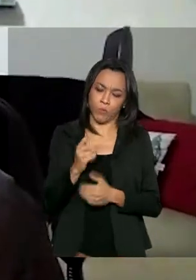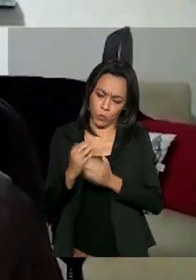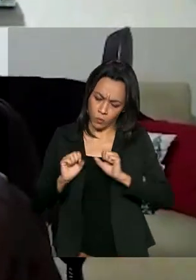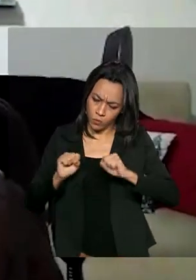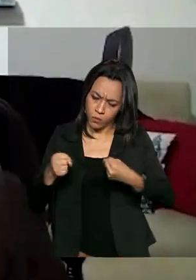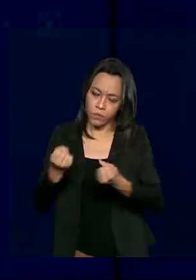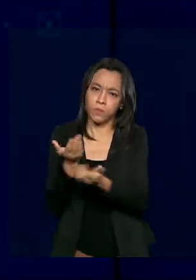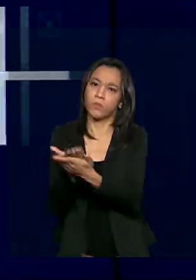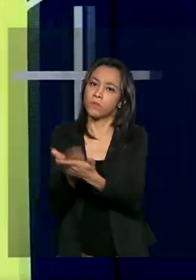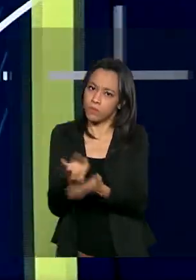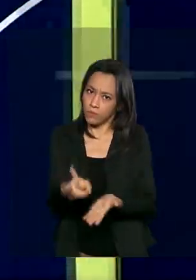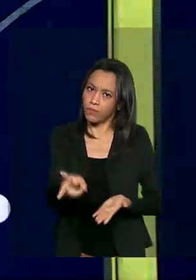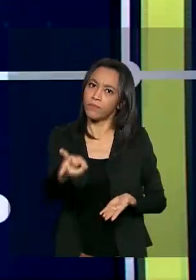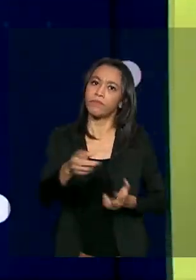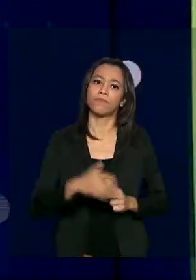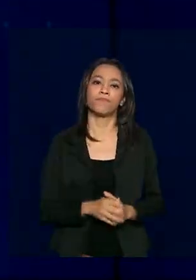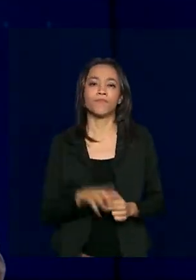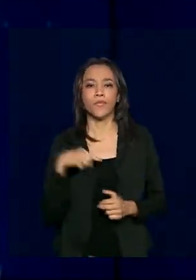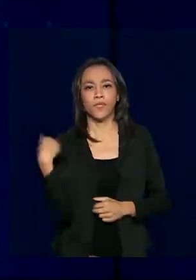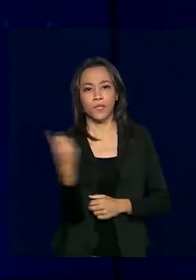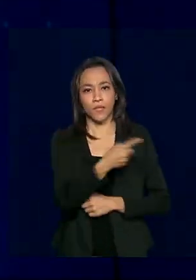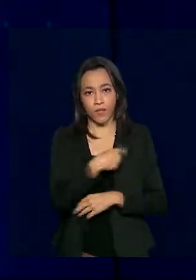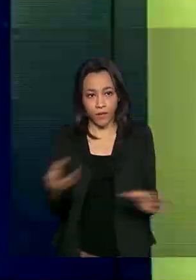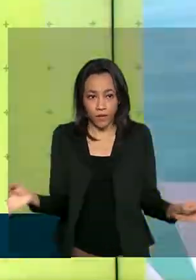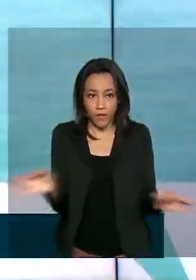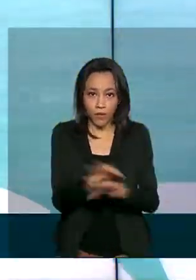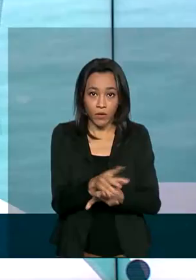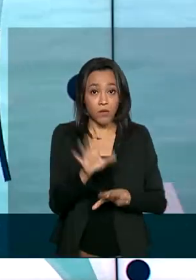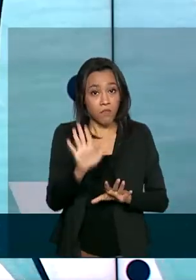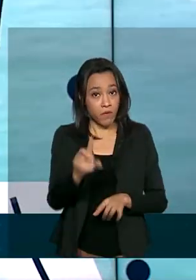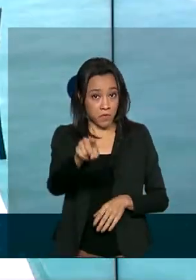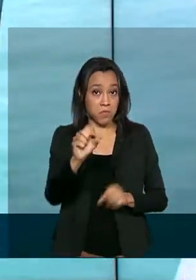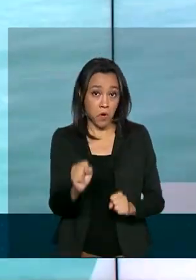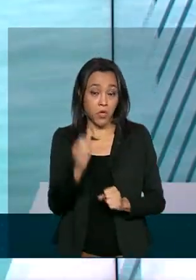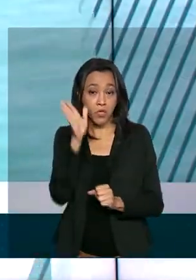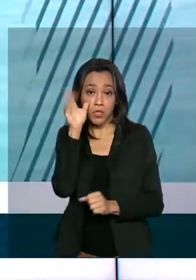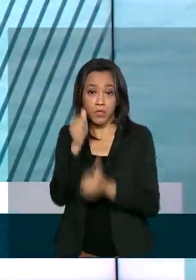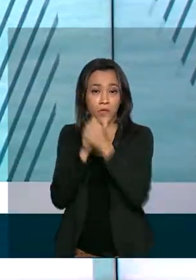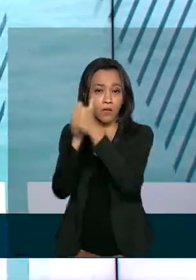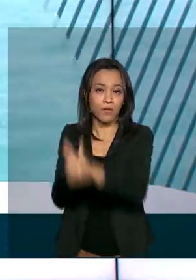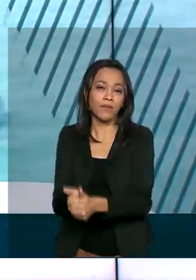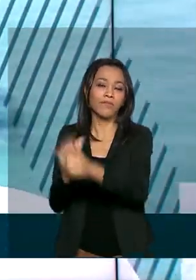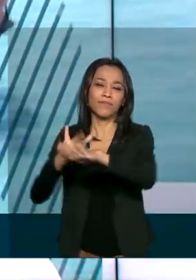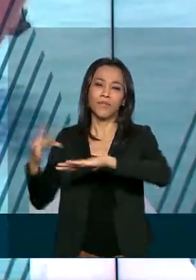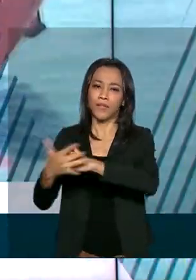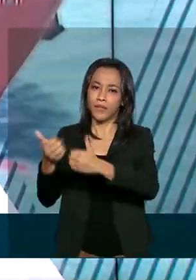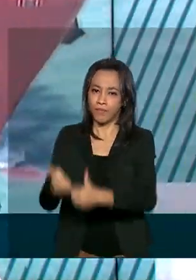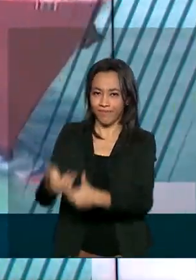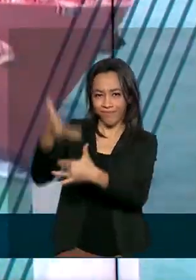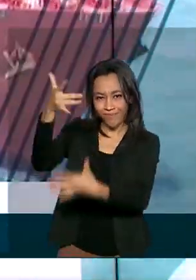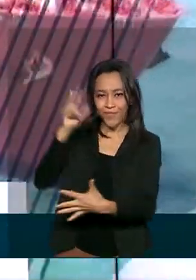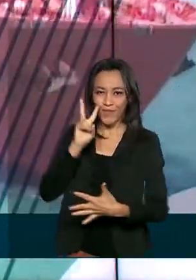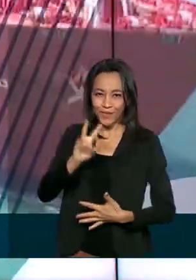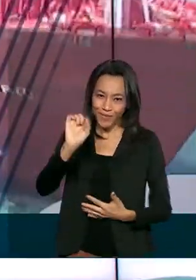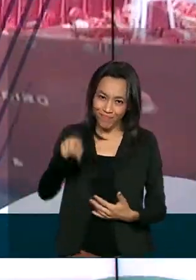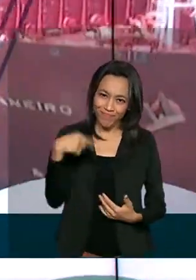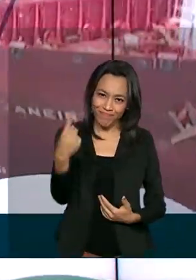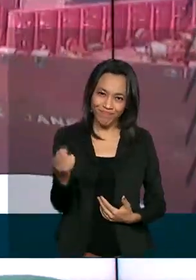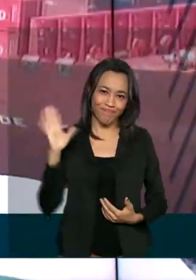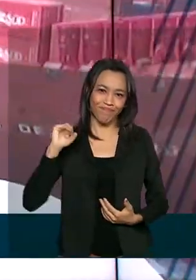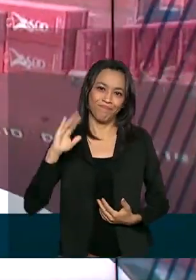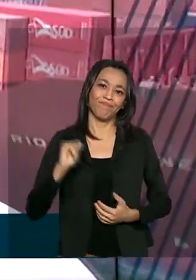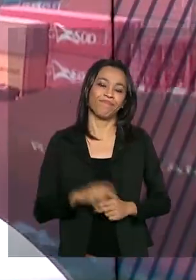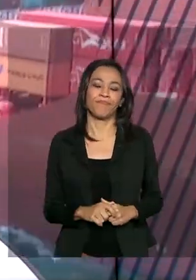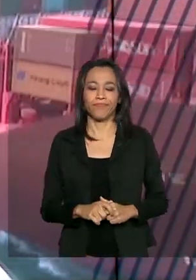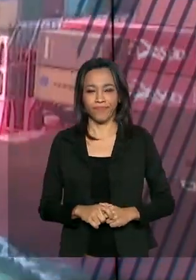seus estudos. A gente fica por aqui, mas você pode nos acompanhar também pelas redes sociais. Nos vemos na próxima edição.